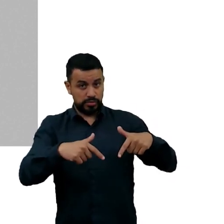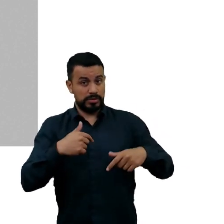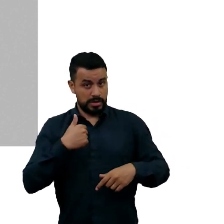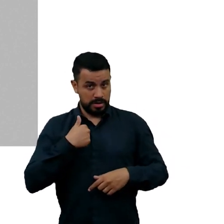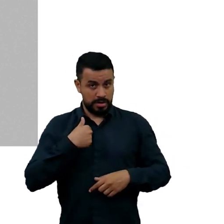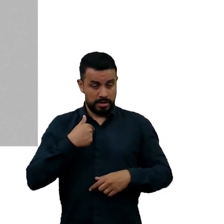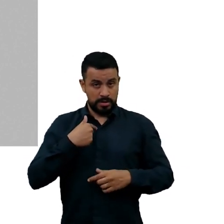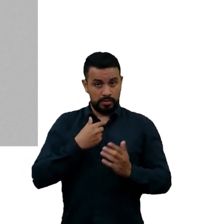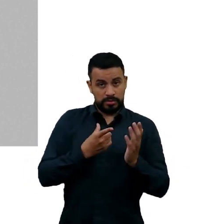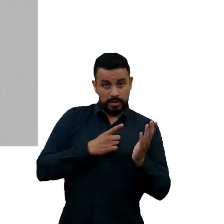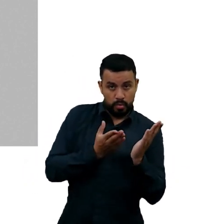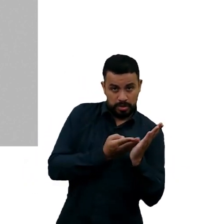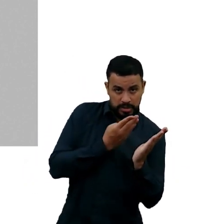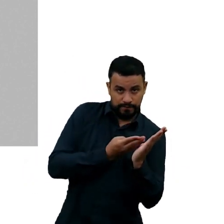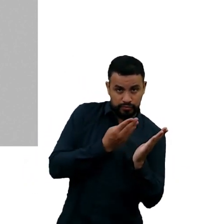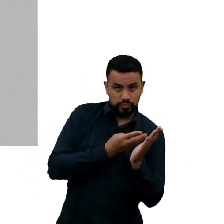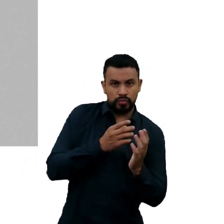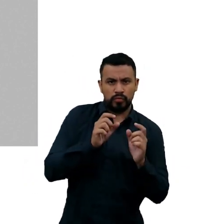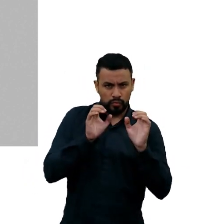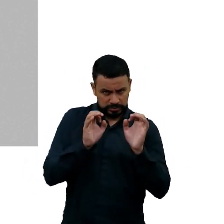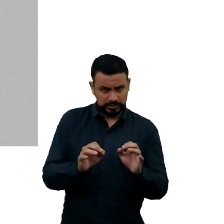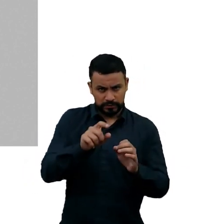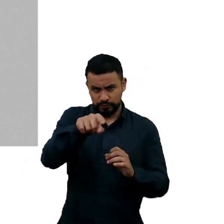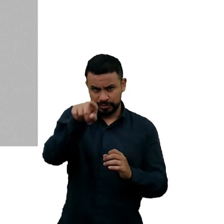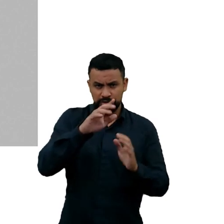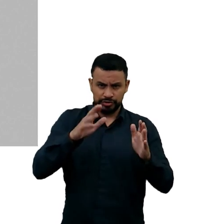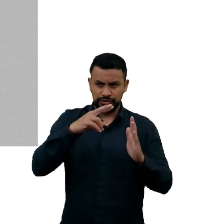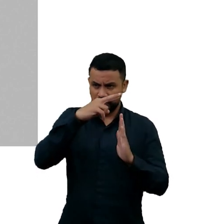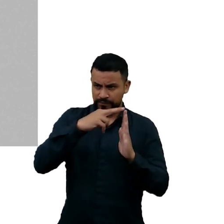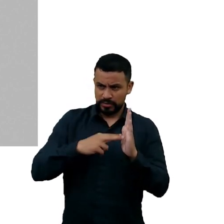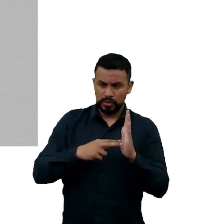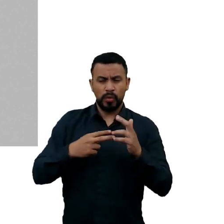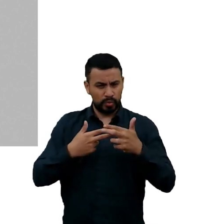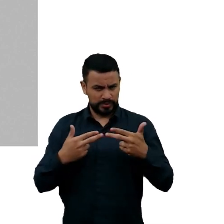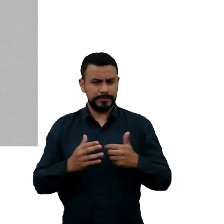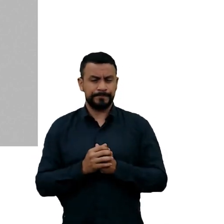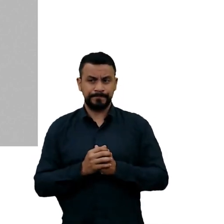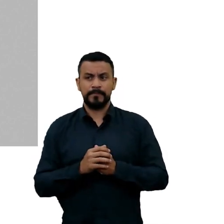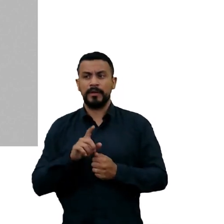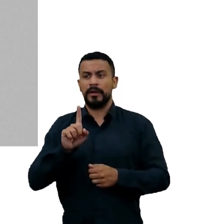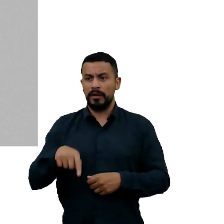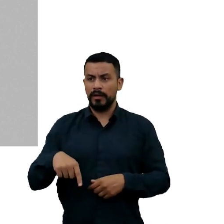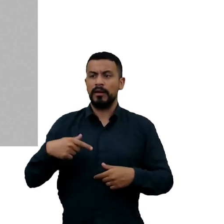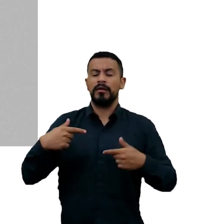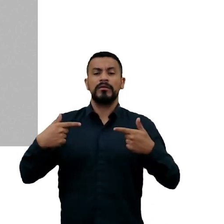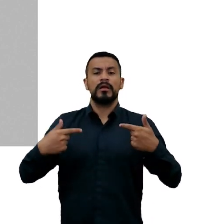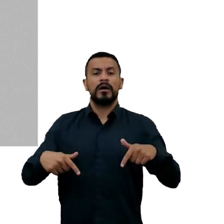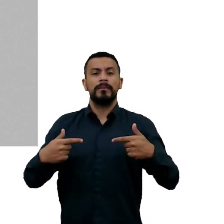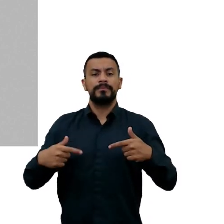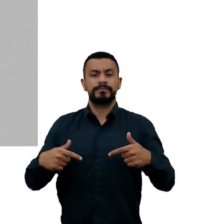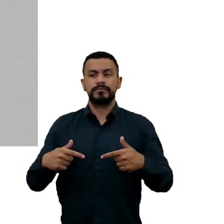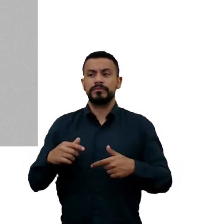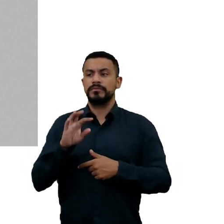livro, que eu tenho certeza que vocês já viram pelo menos alguma coisa, é o trabalho de Tiber